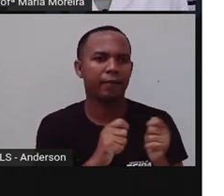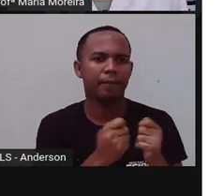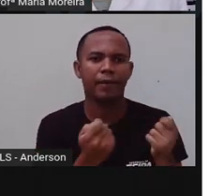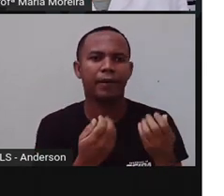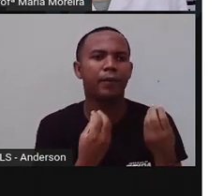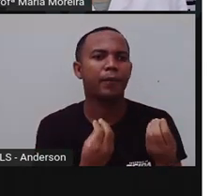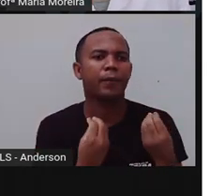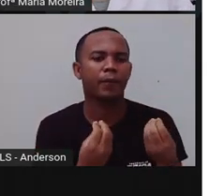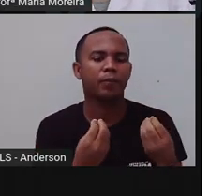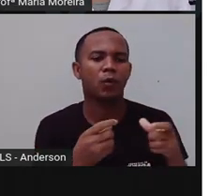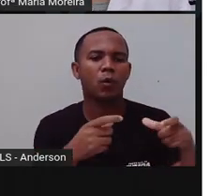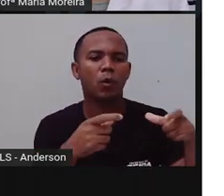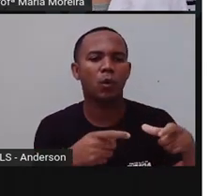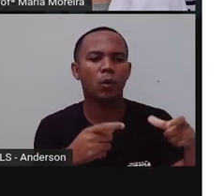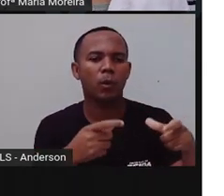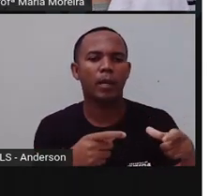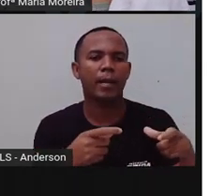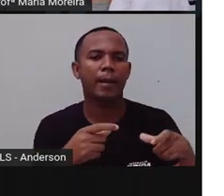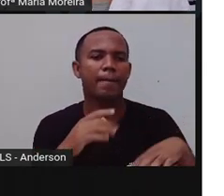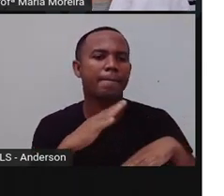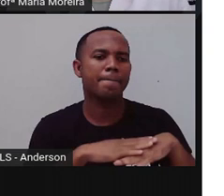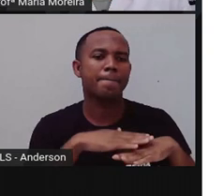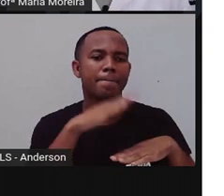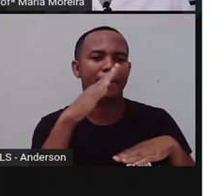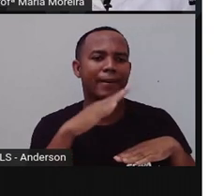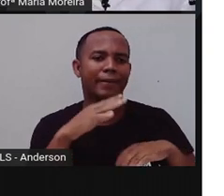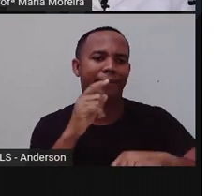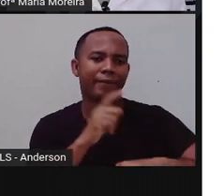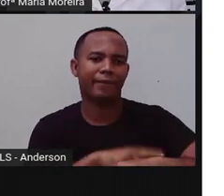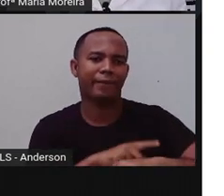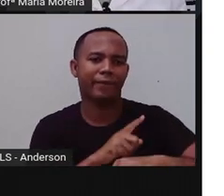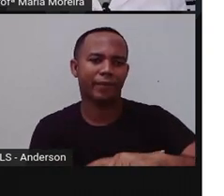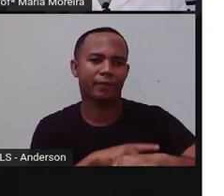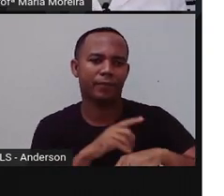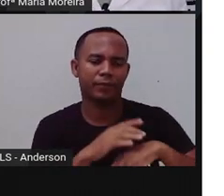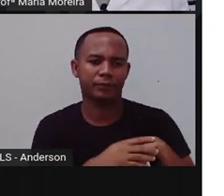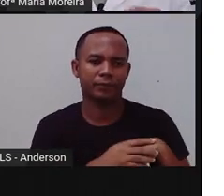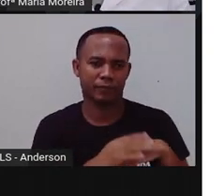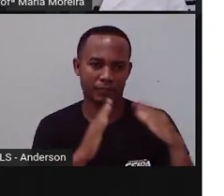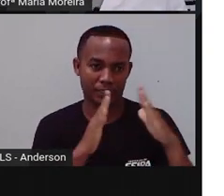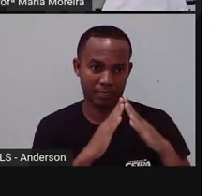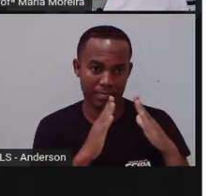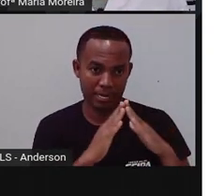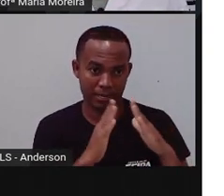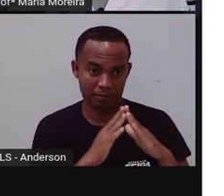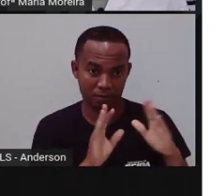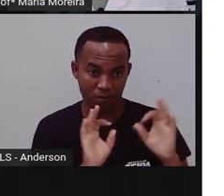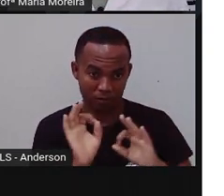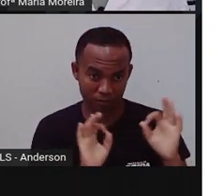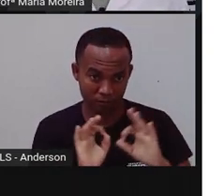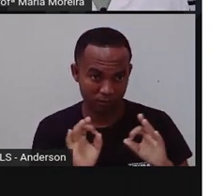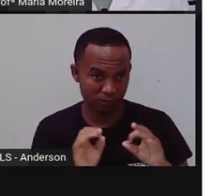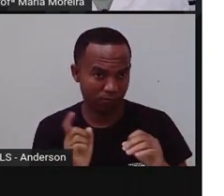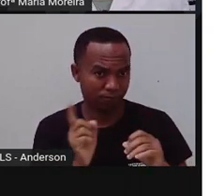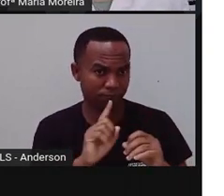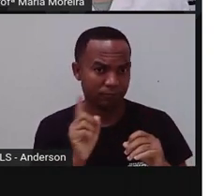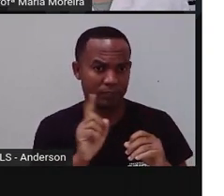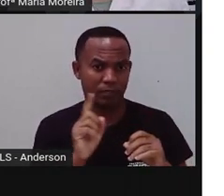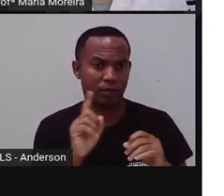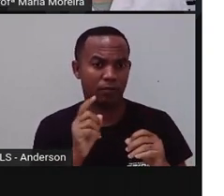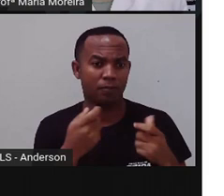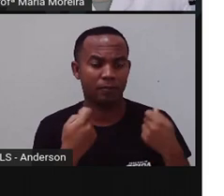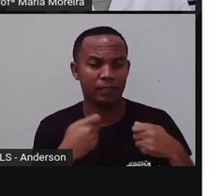É o lugar onde eu passo mais tempo depois da minha casa. Eu não faço isso em casa. O que eu vou fazer na escola? Eu tenho que